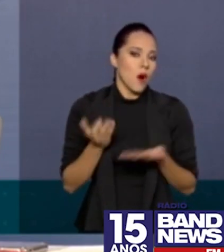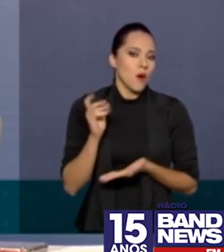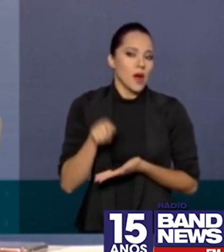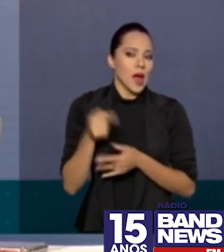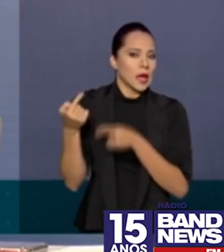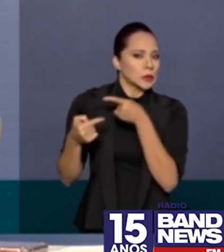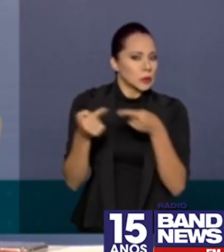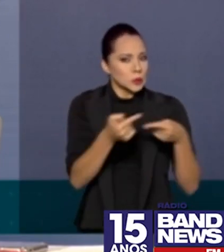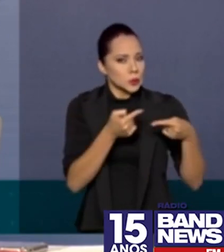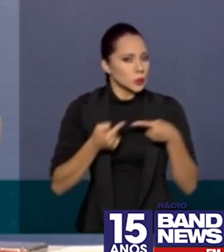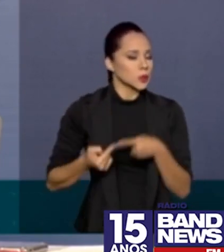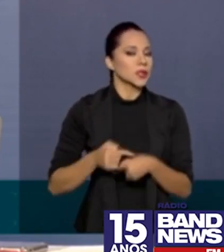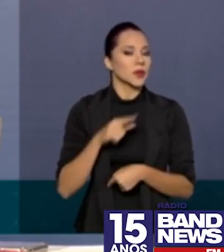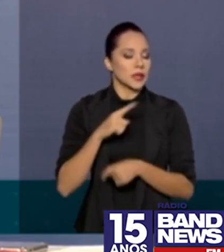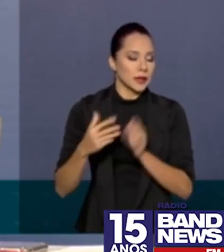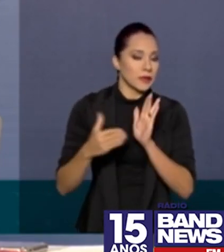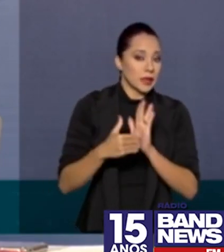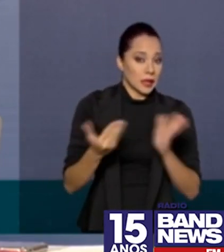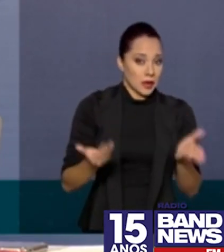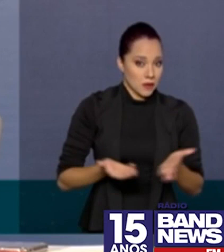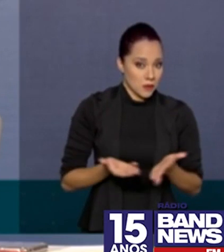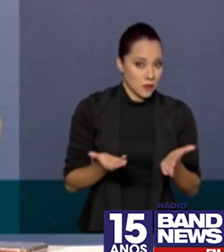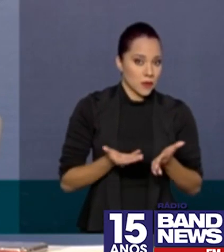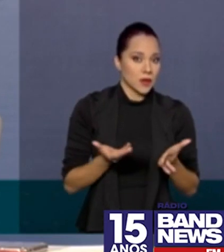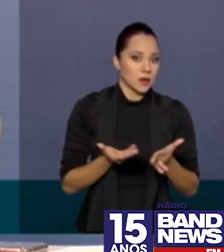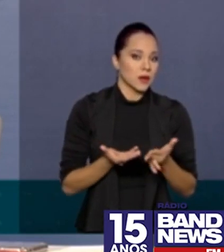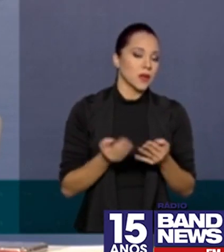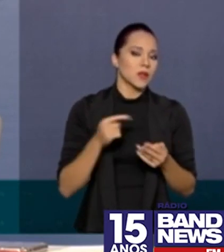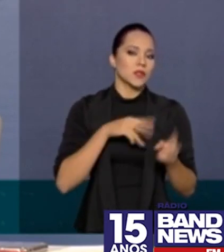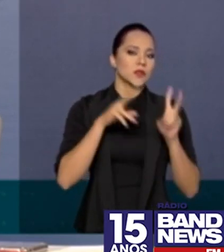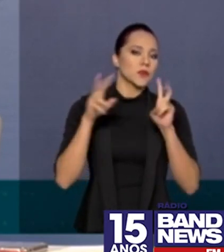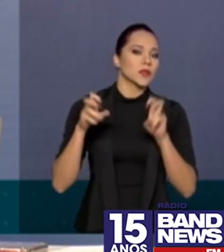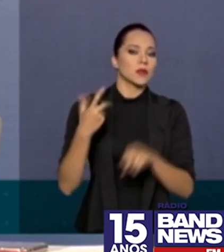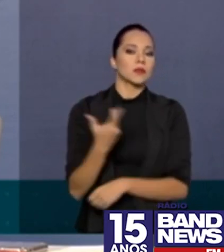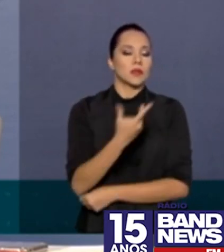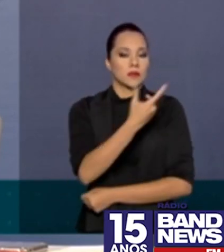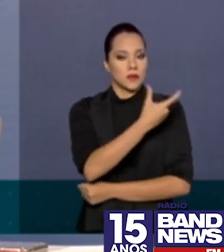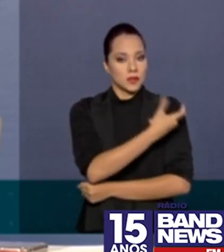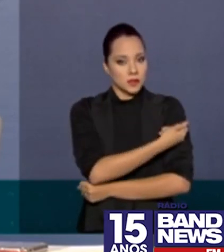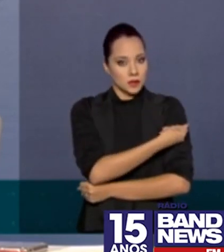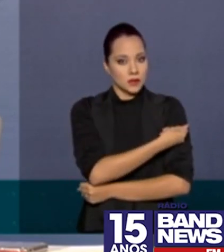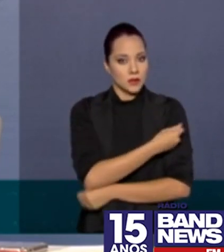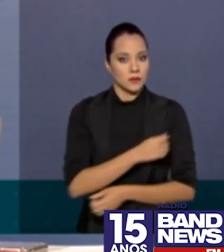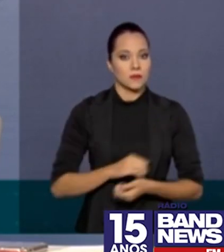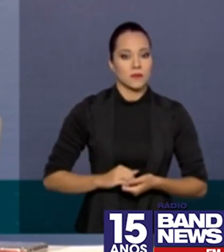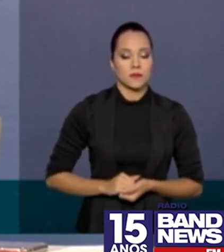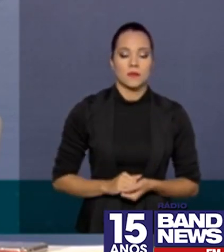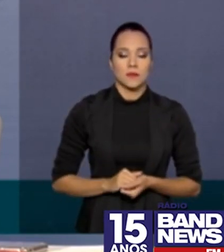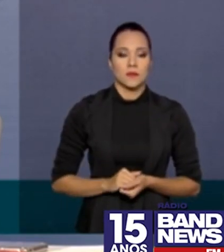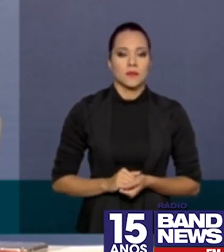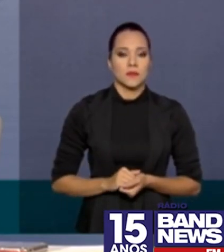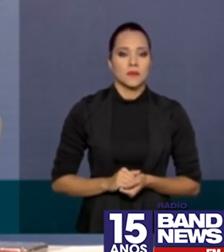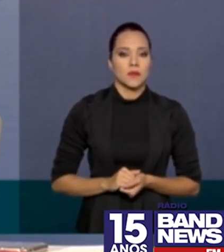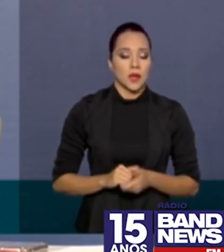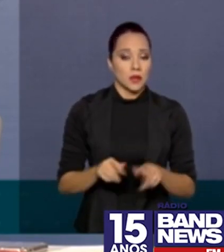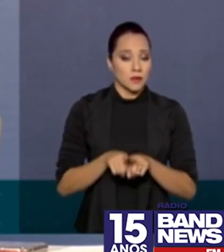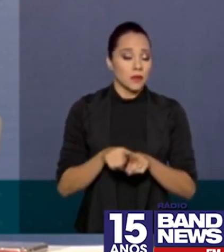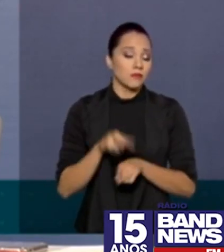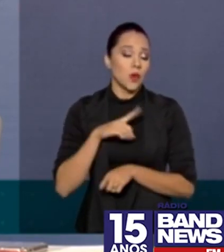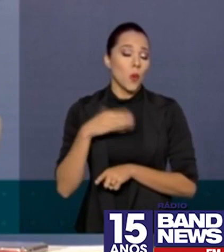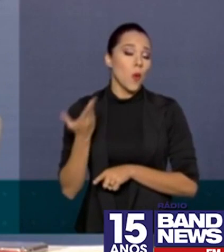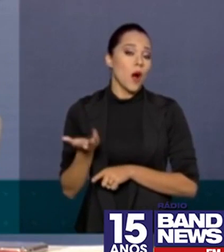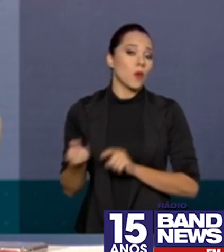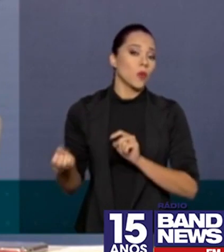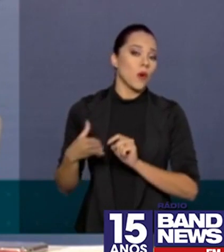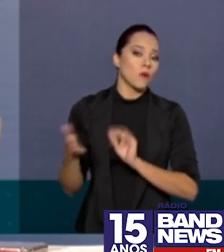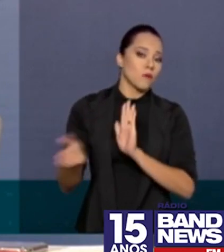discussões que nós tivemos até o momento sobre vacina e que novas propostas